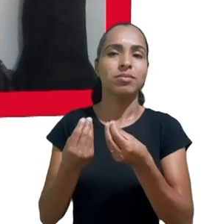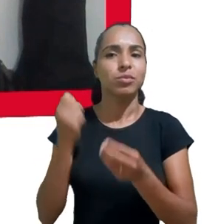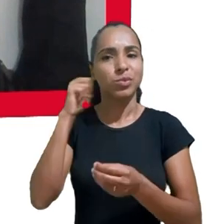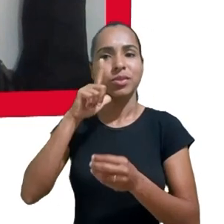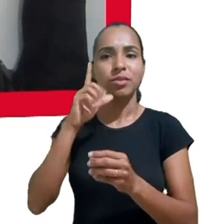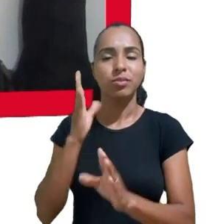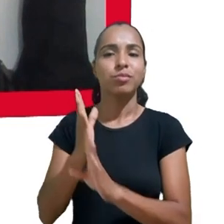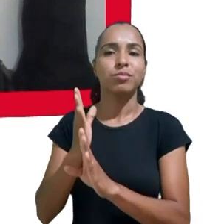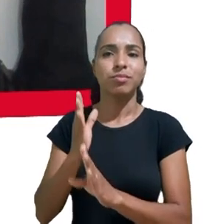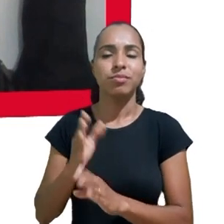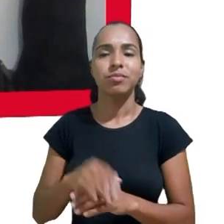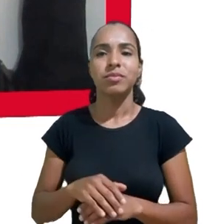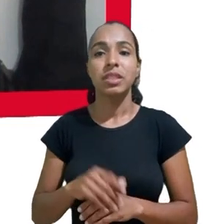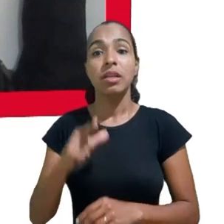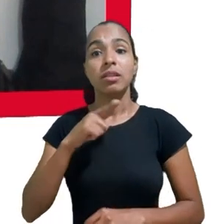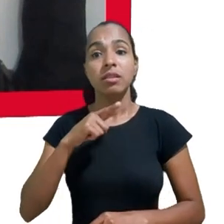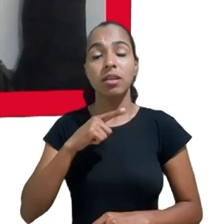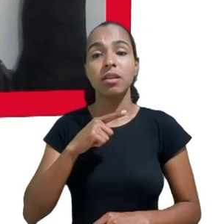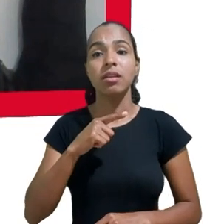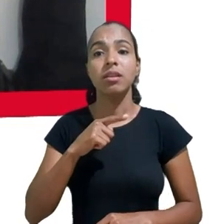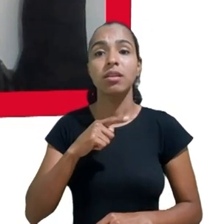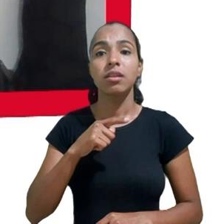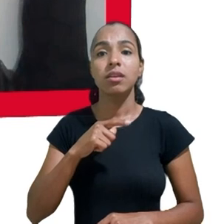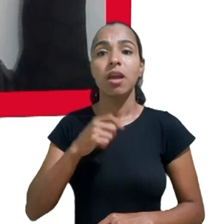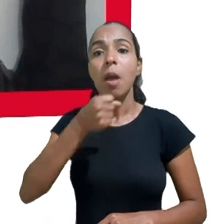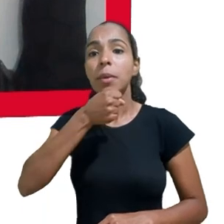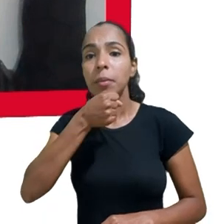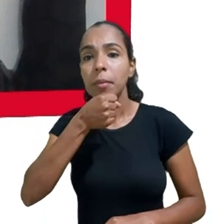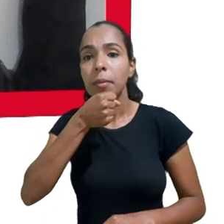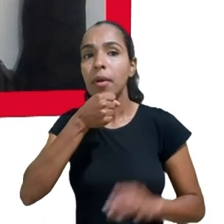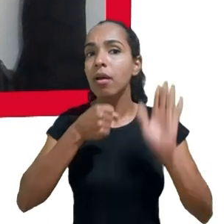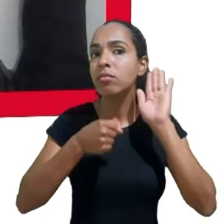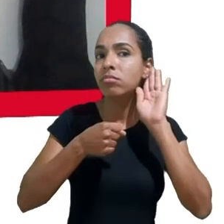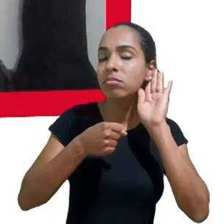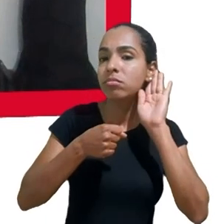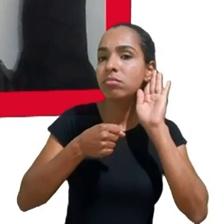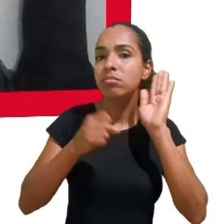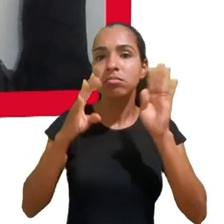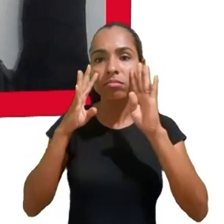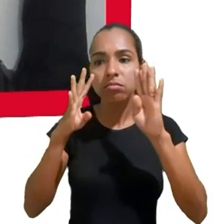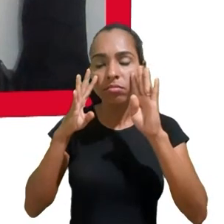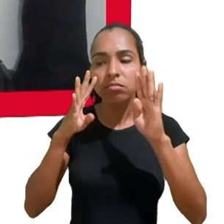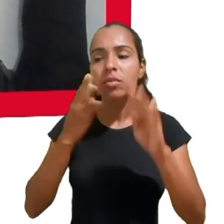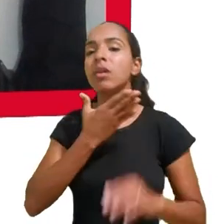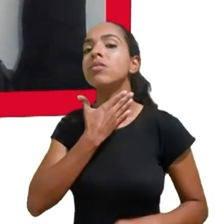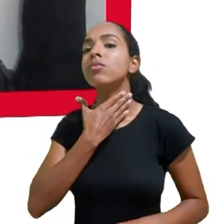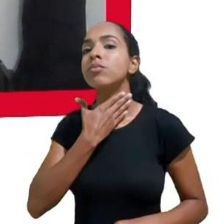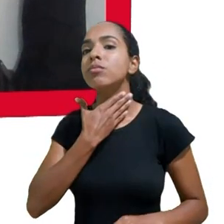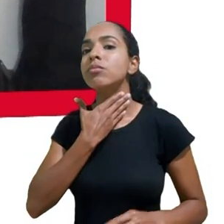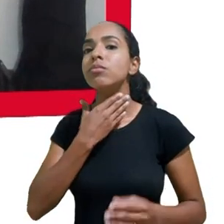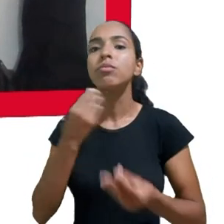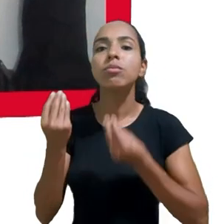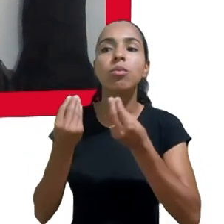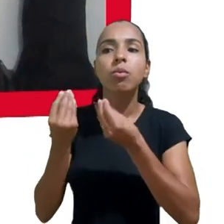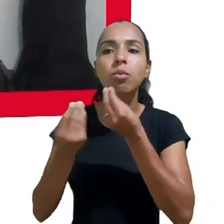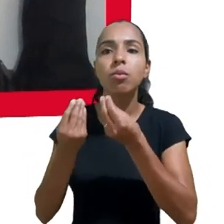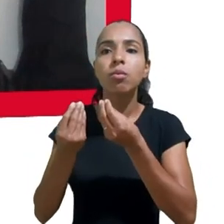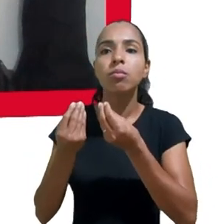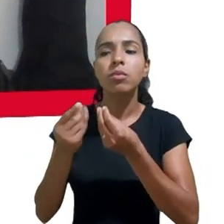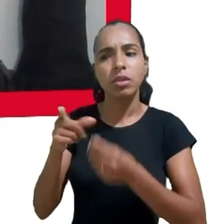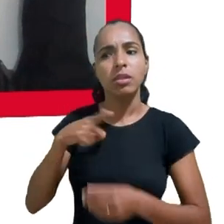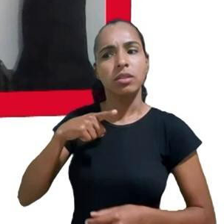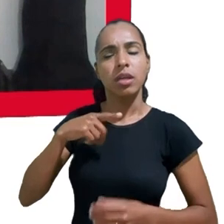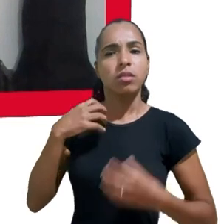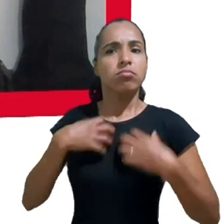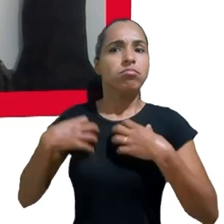tipo de ambiente que você está inserido e as variações tonais da sua voz para identificar se está ansioso, nervoso, falando rápido,